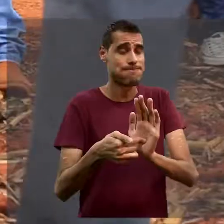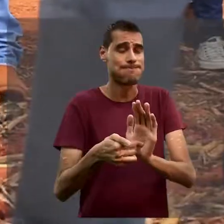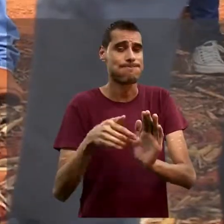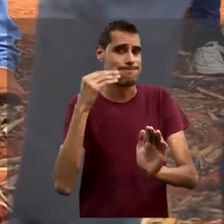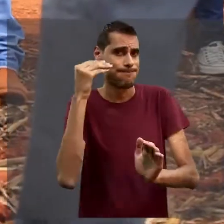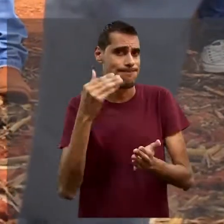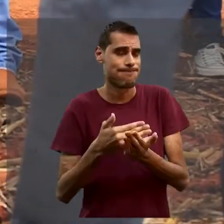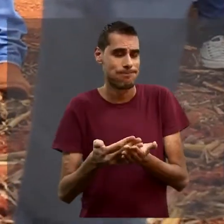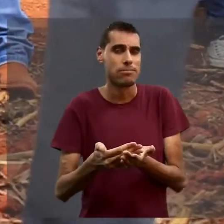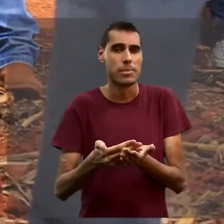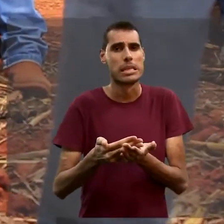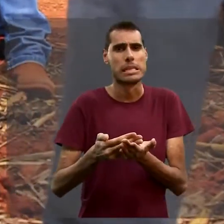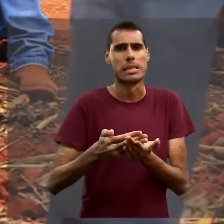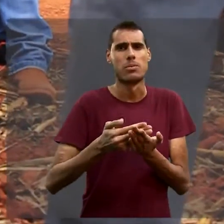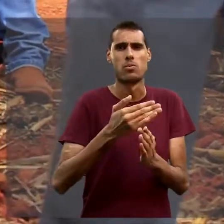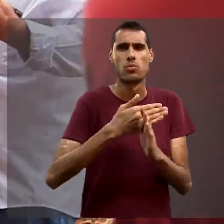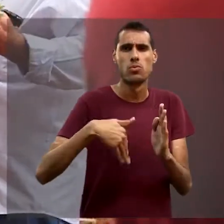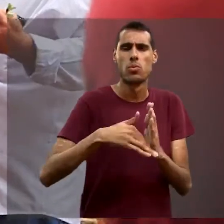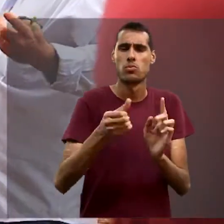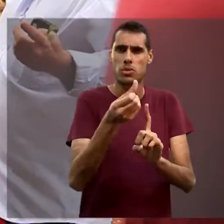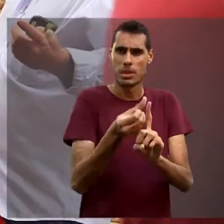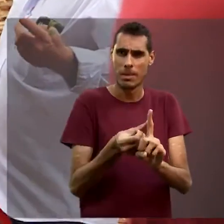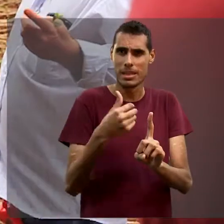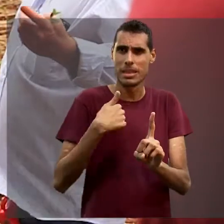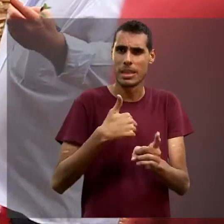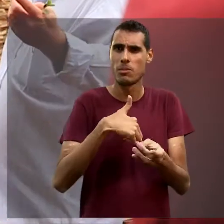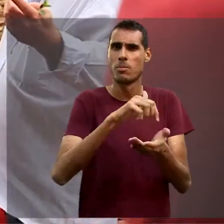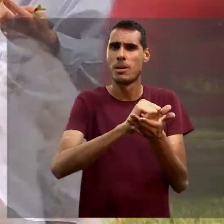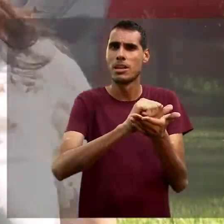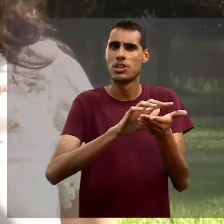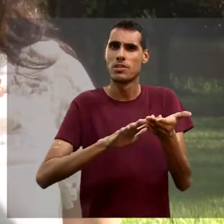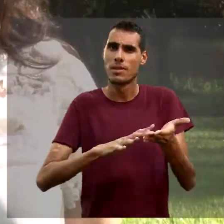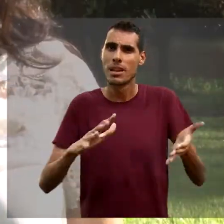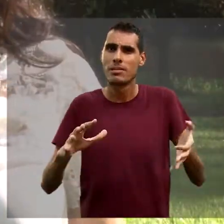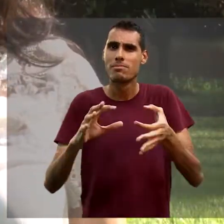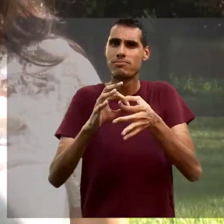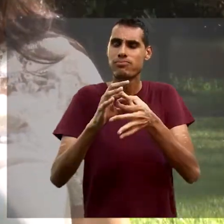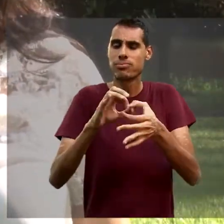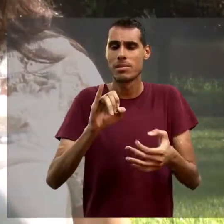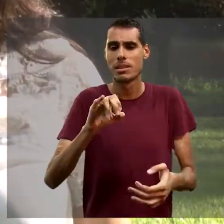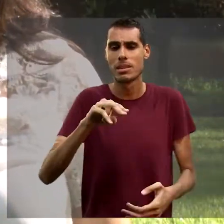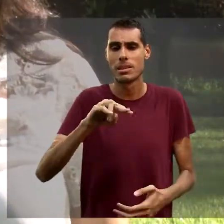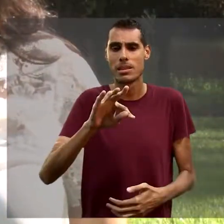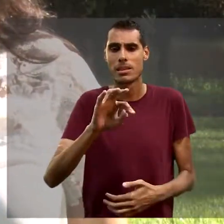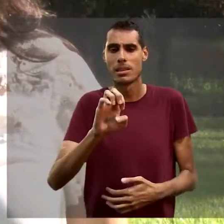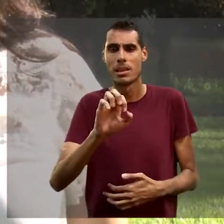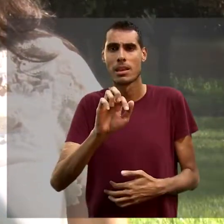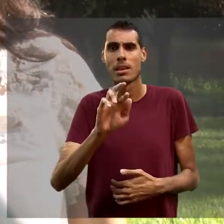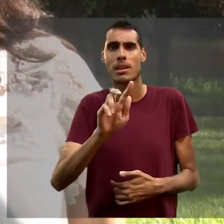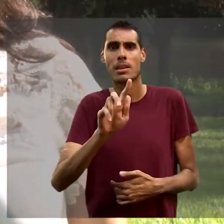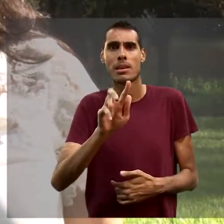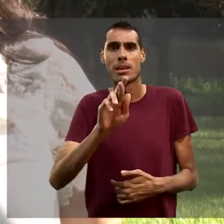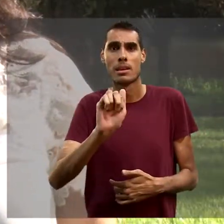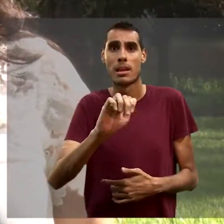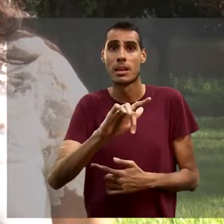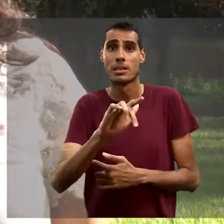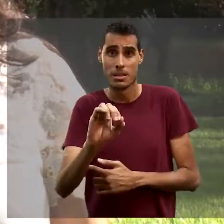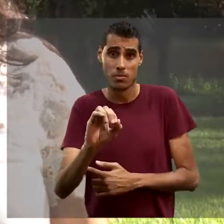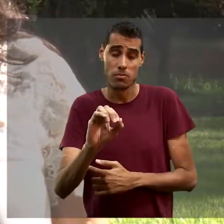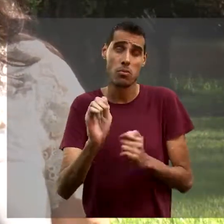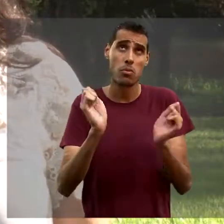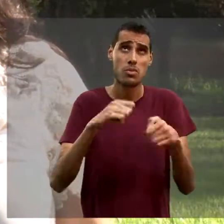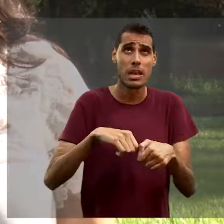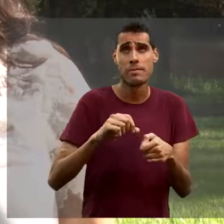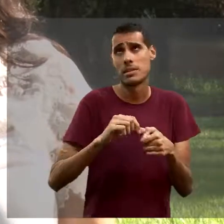semestre, os nossos alunos fazem uma atividade integradora. Eles têm a oportunidade de realizar uma